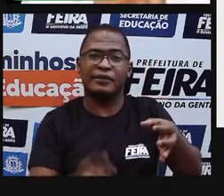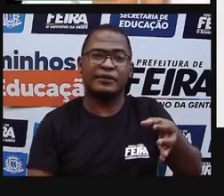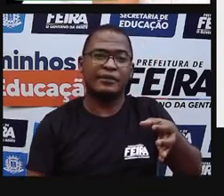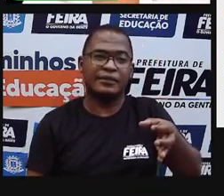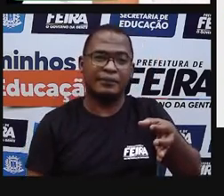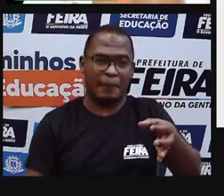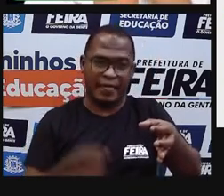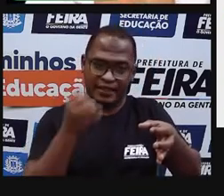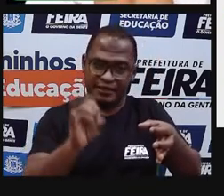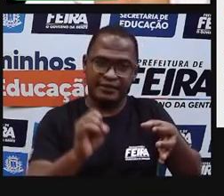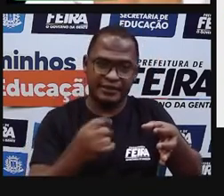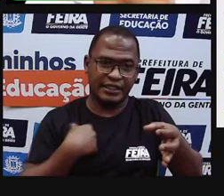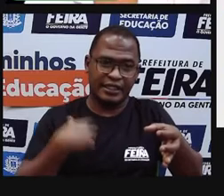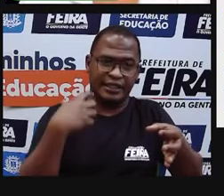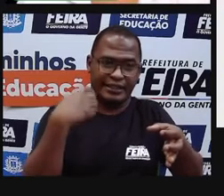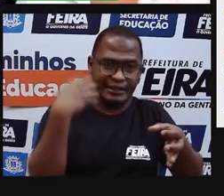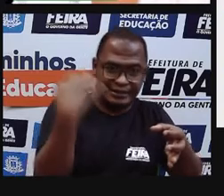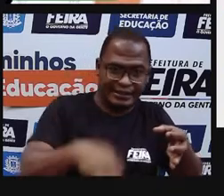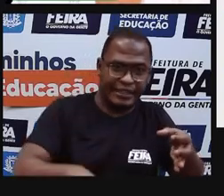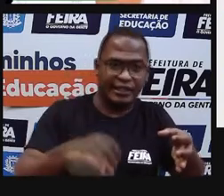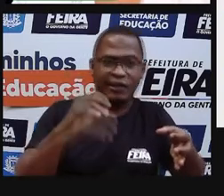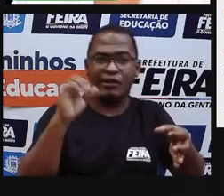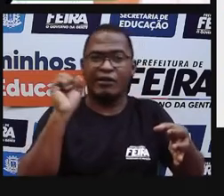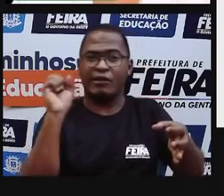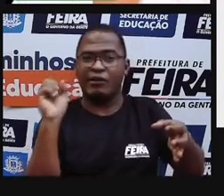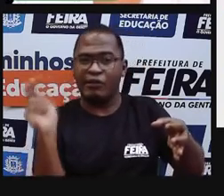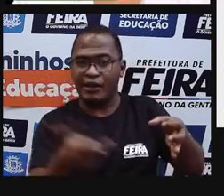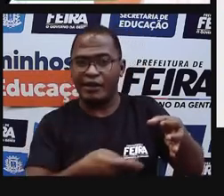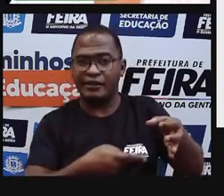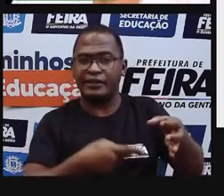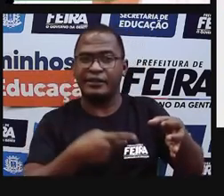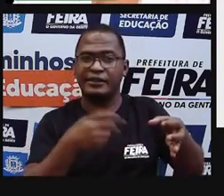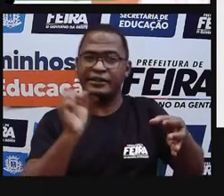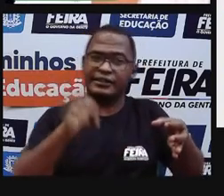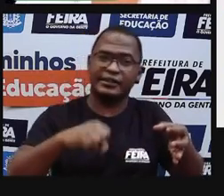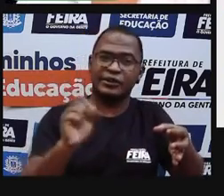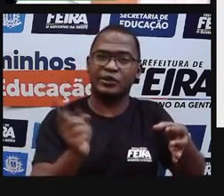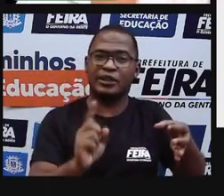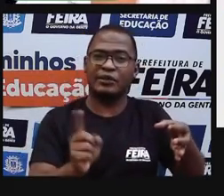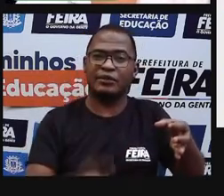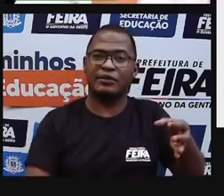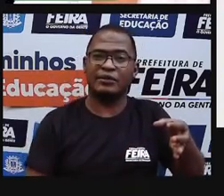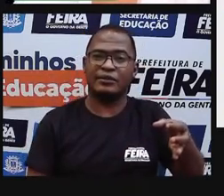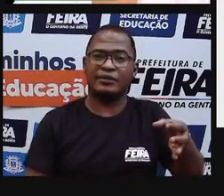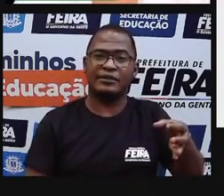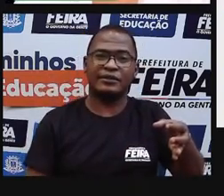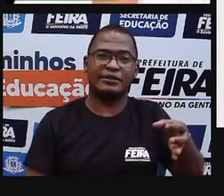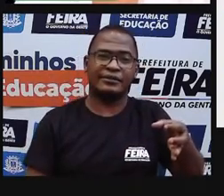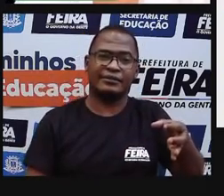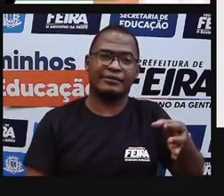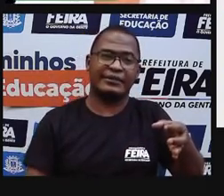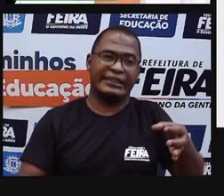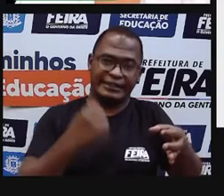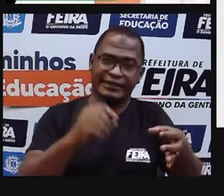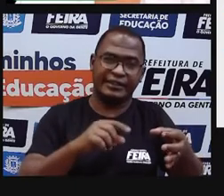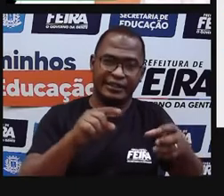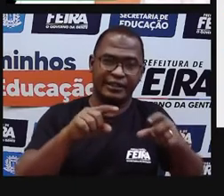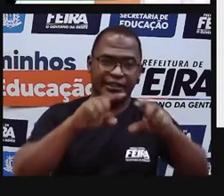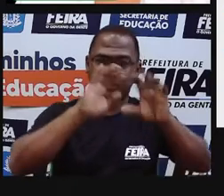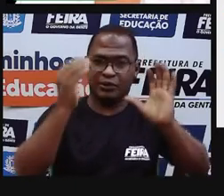essa alimentação está correta ou não? Pense aí direitinho e veja se tem alguma comida